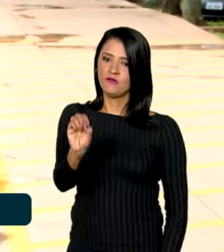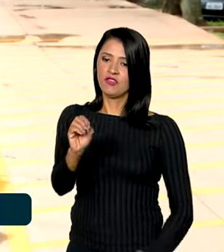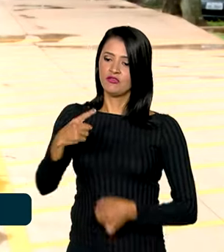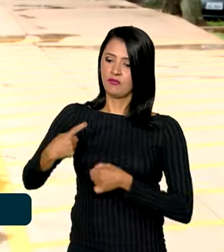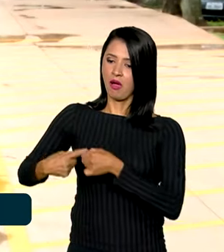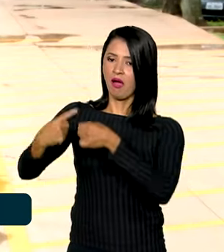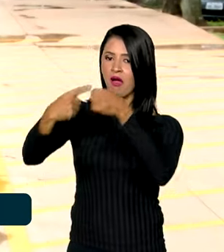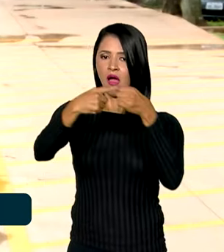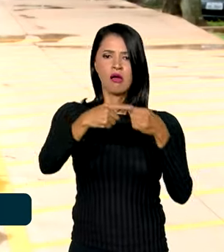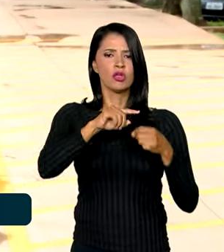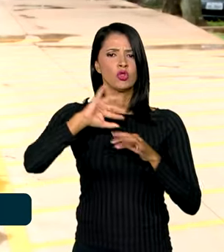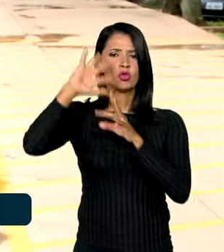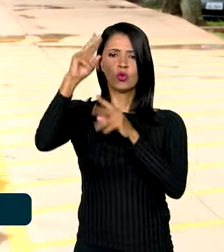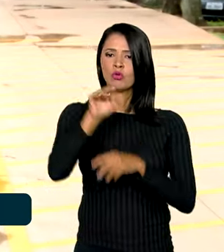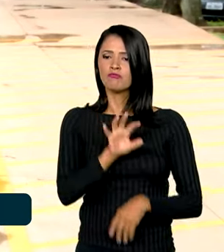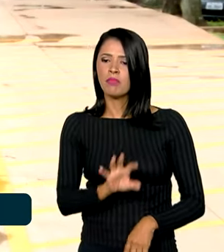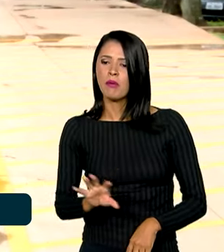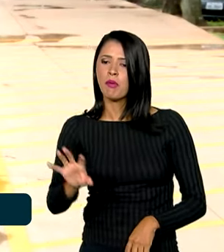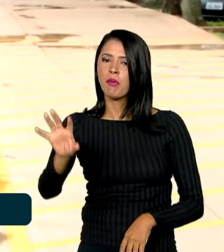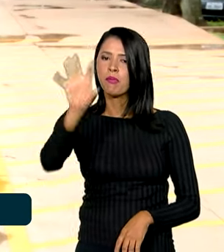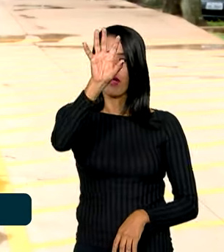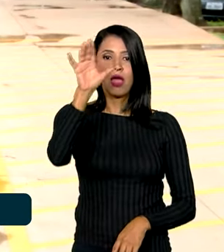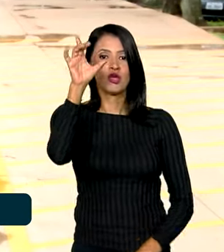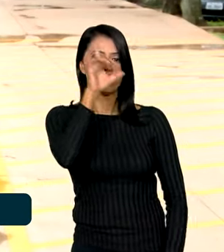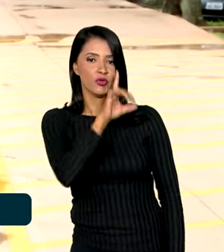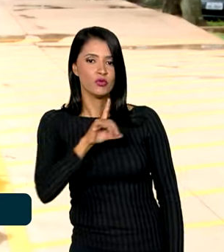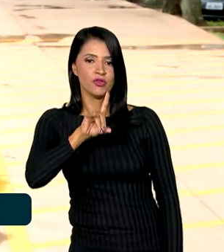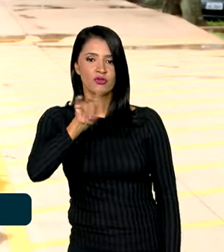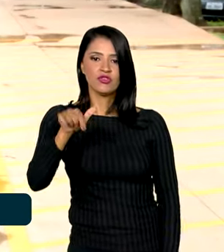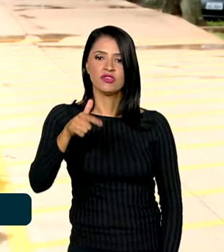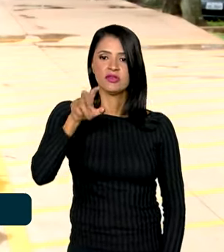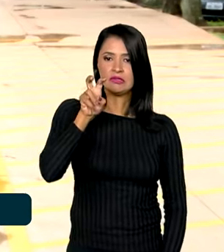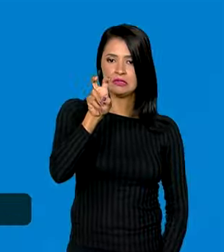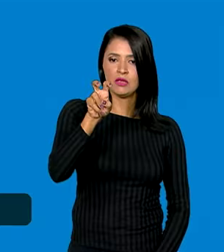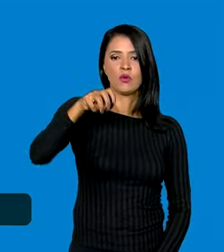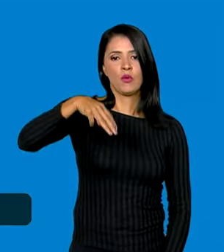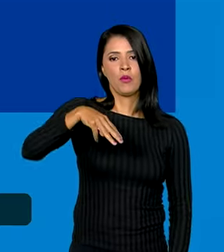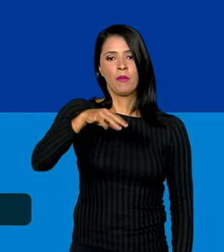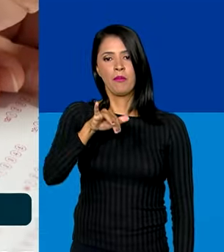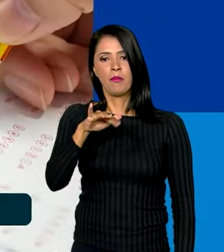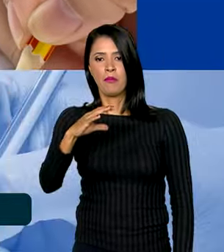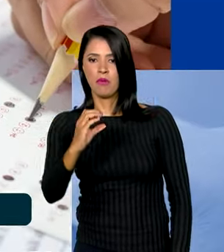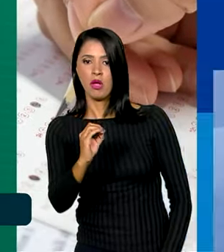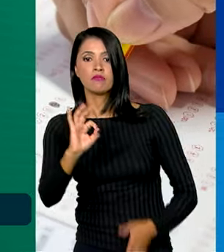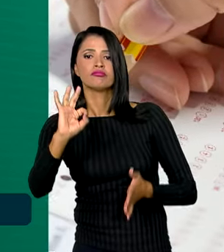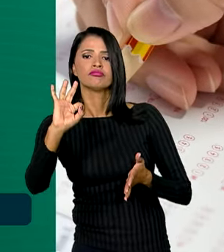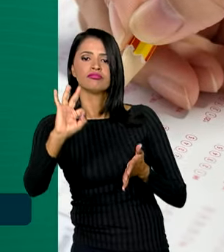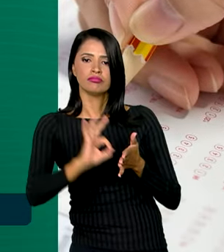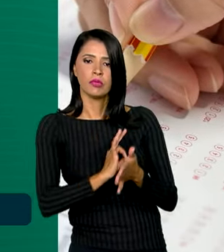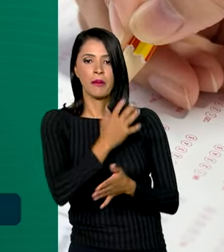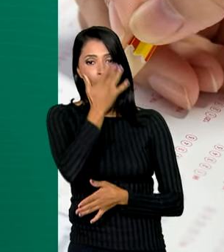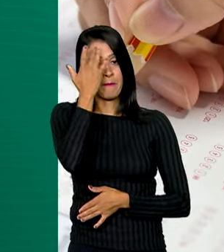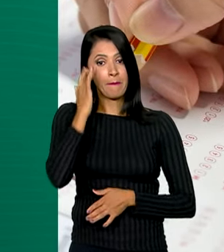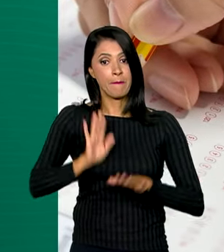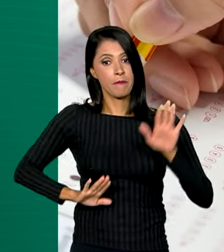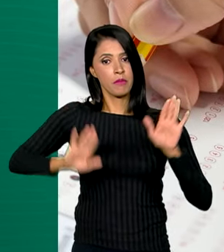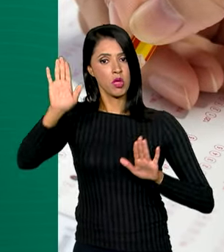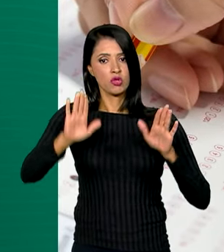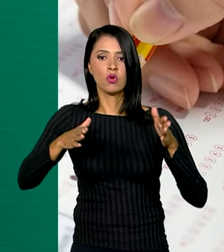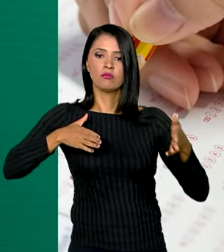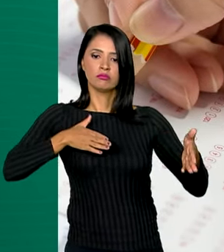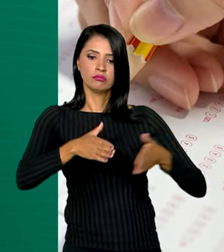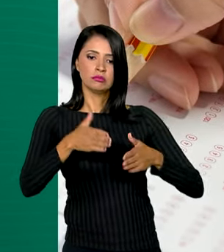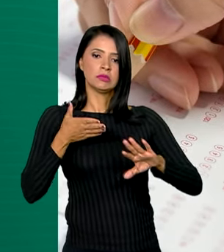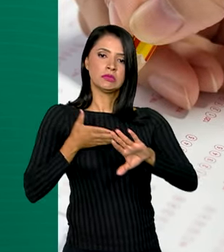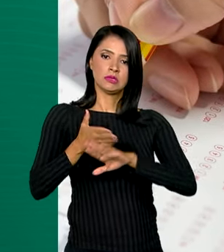todas as regiões do país, no domingo, dia 5 de maio. Para se inscrever, o candidato deve acessar sua